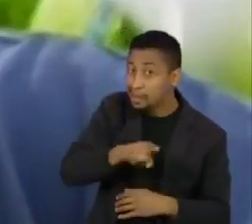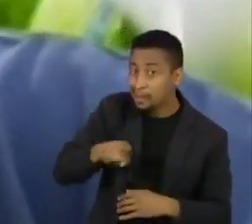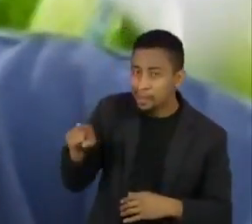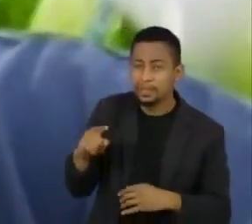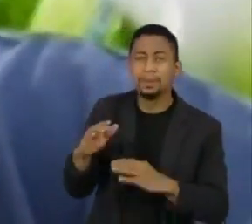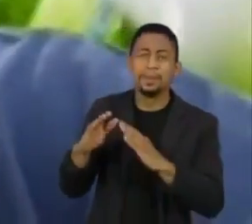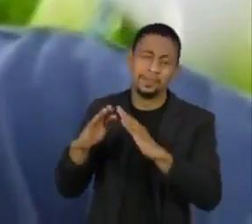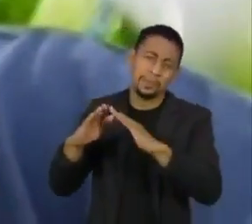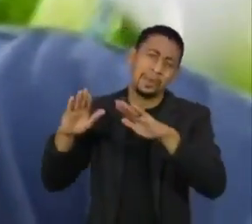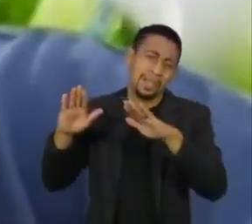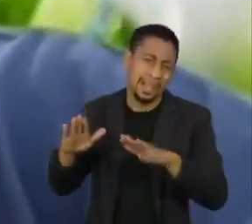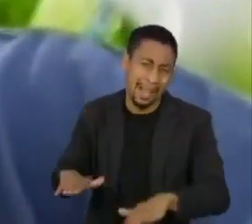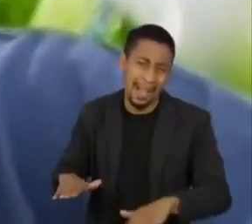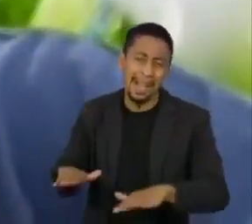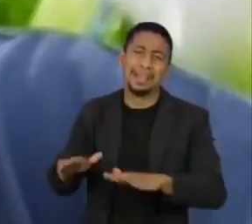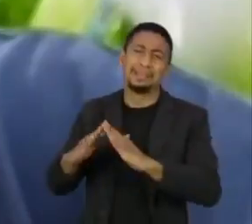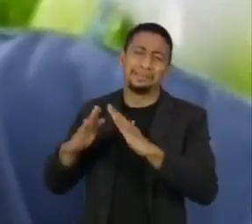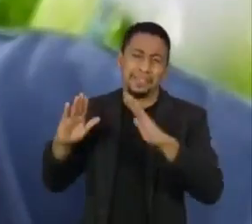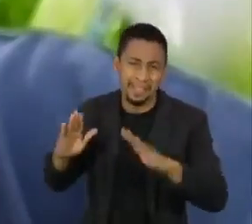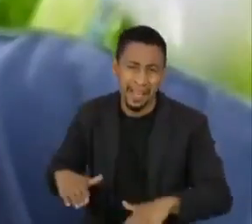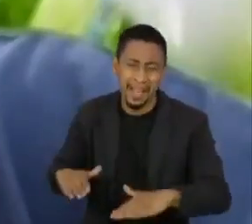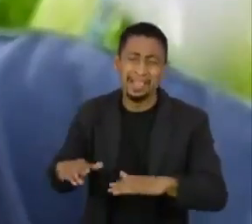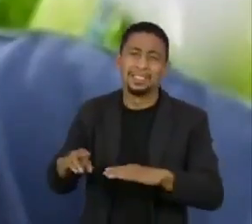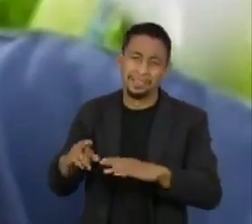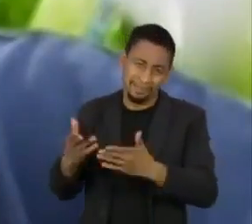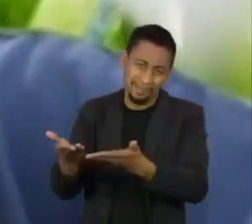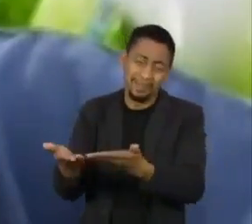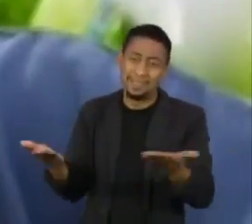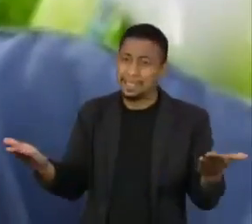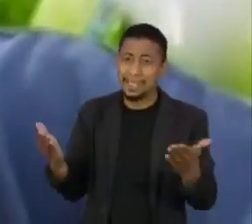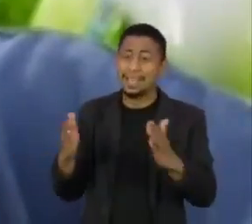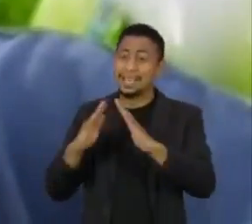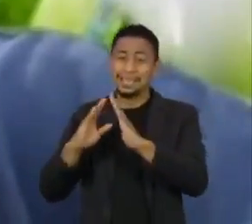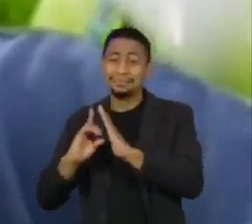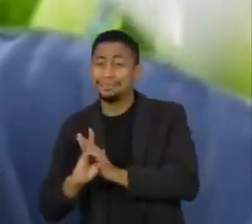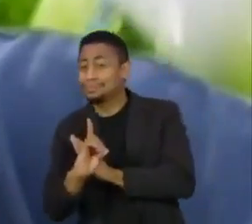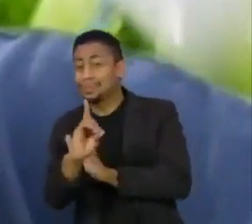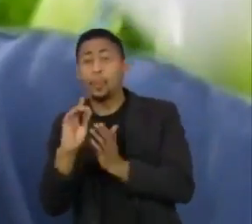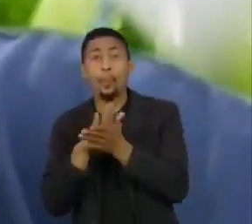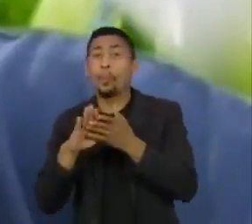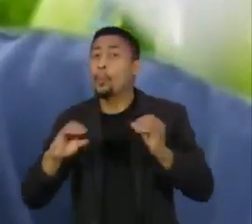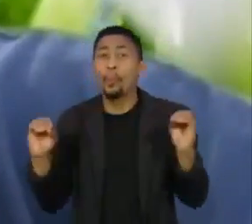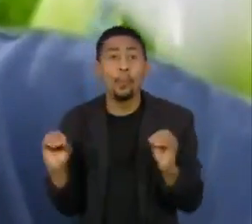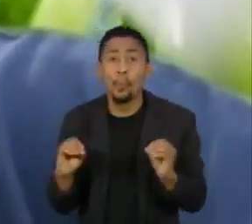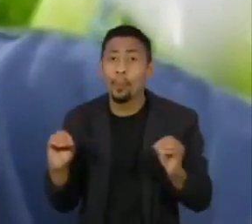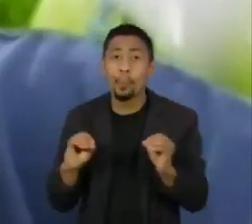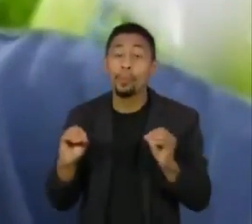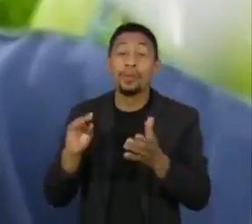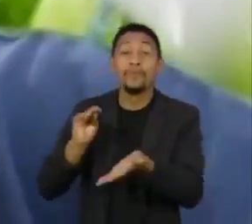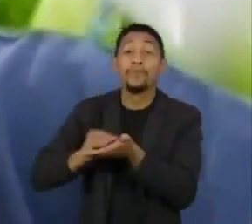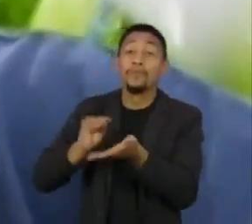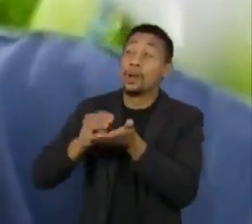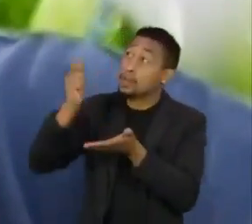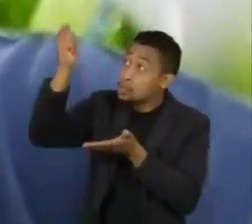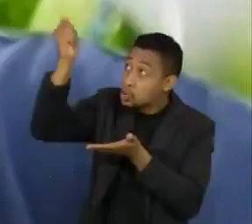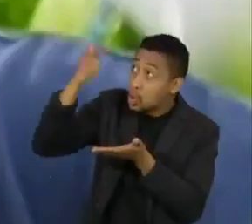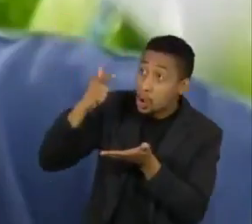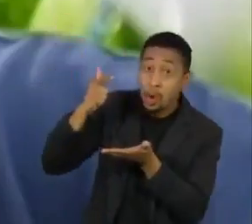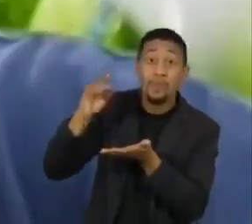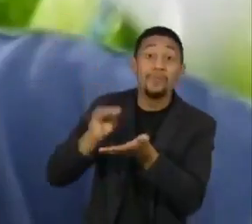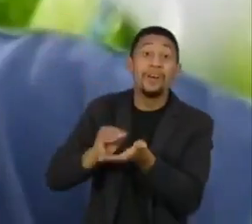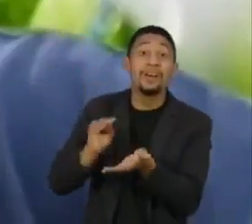ocorreu, com tudo isso, e não estão saindo ao ar livre. Com isso, a carga solar, a carga de radiação